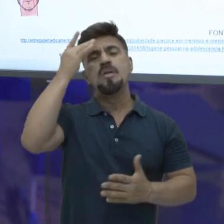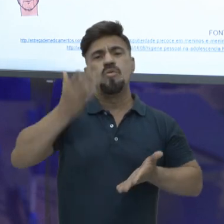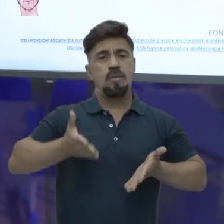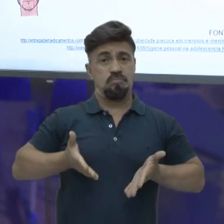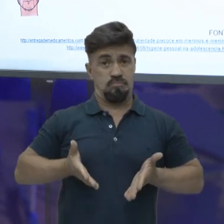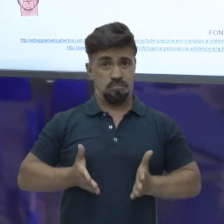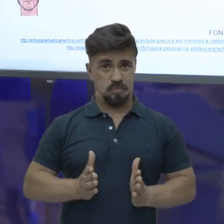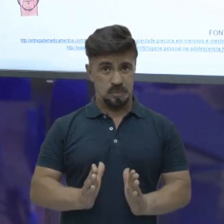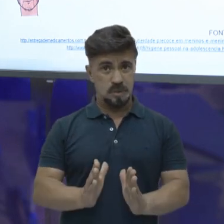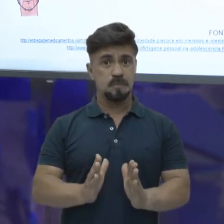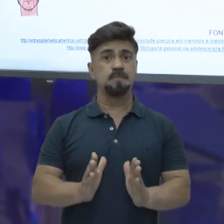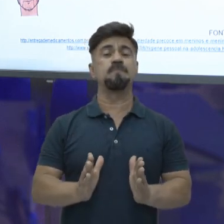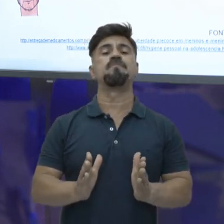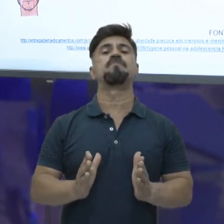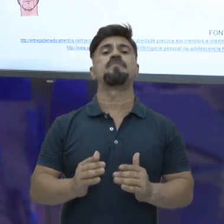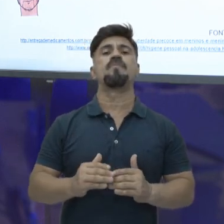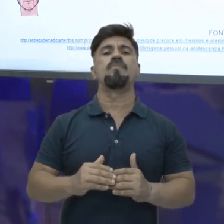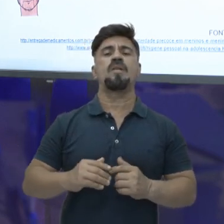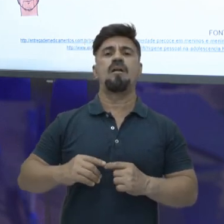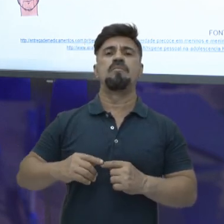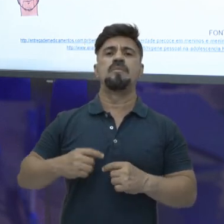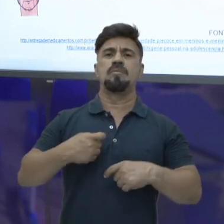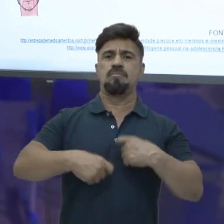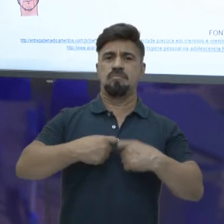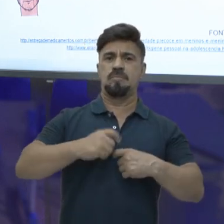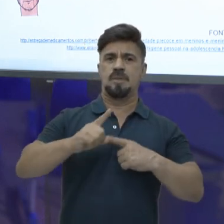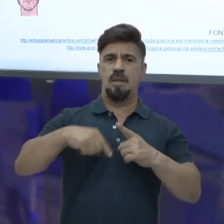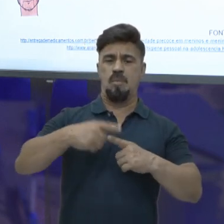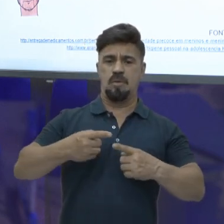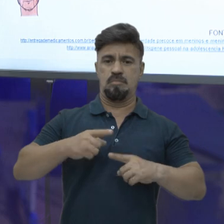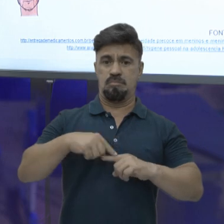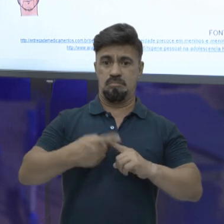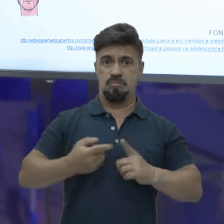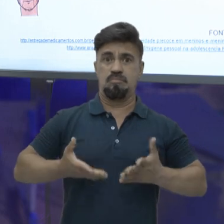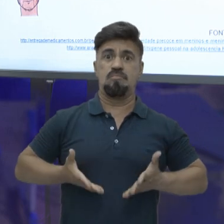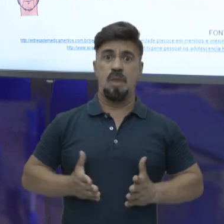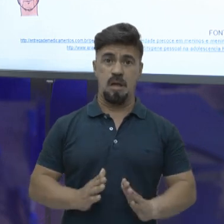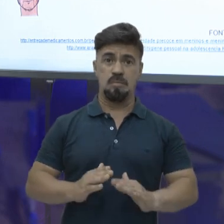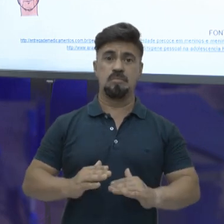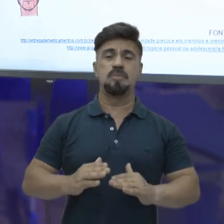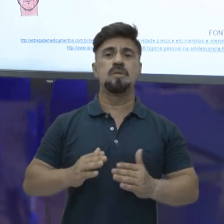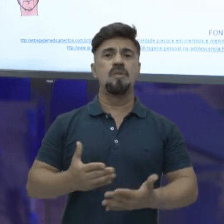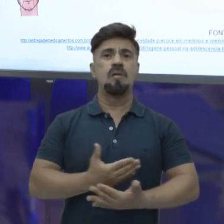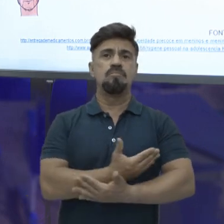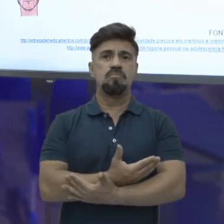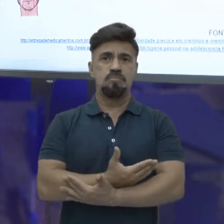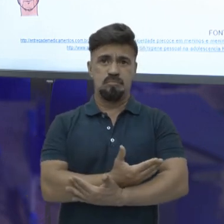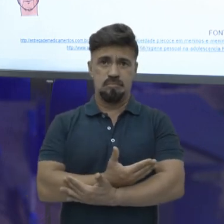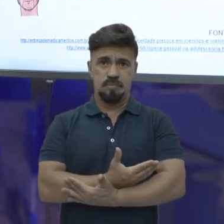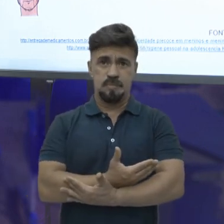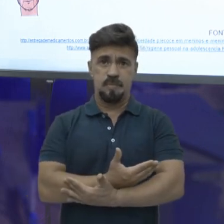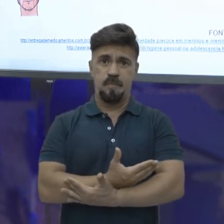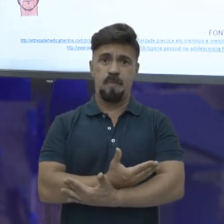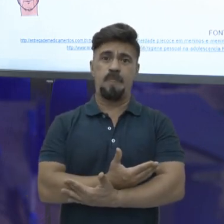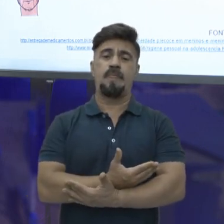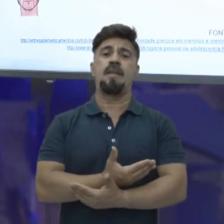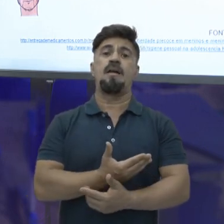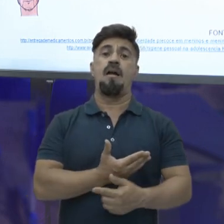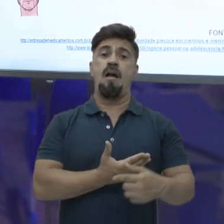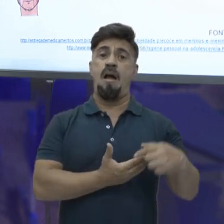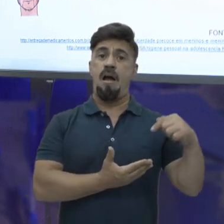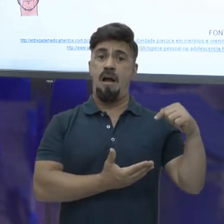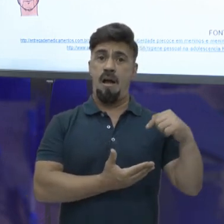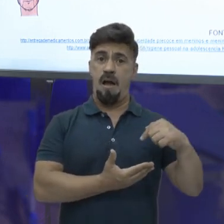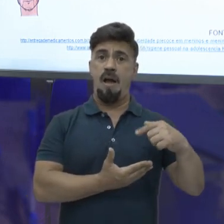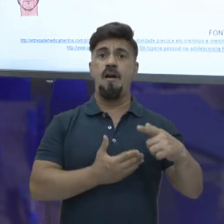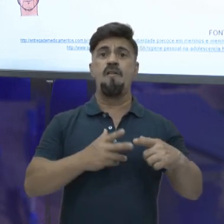de nascer através do processo de reprodução. Essa reprodução fez você se tornar um bebê, uma criança. Essa criança